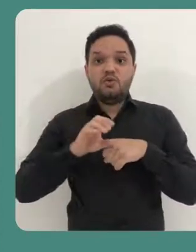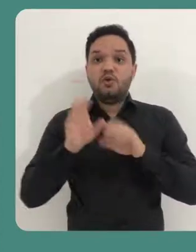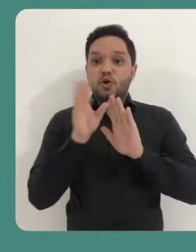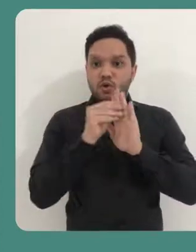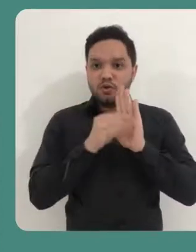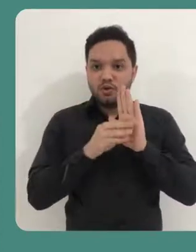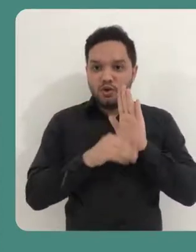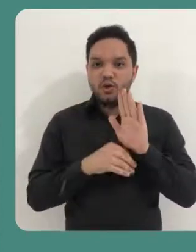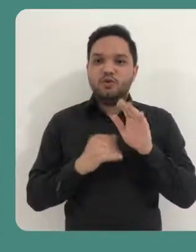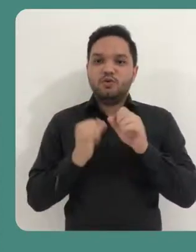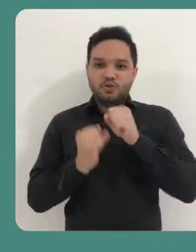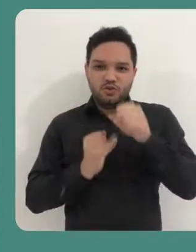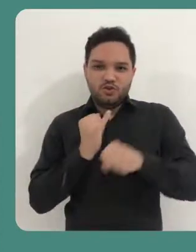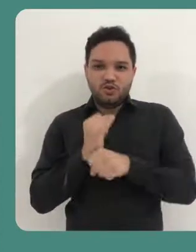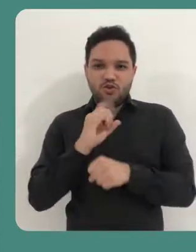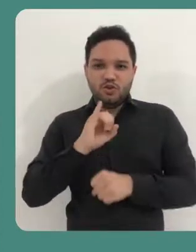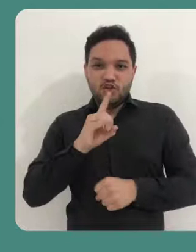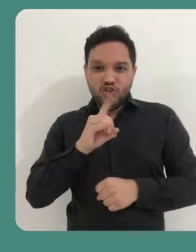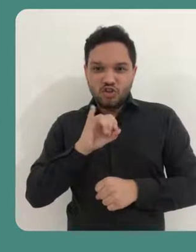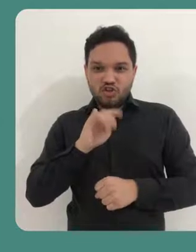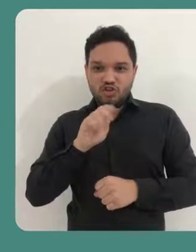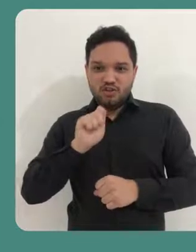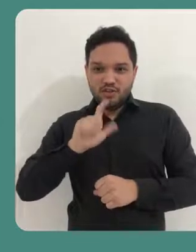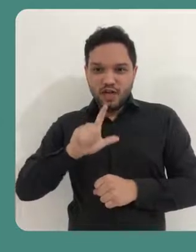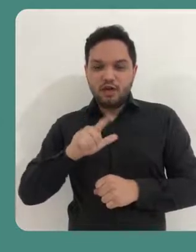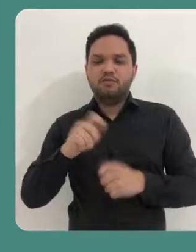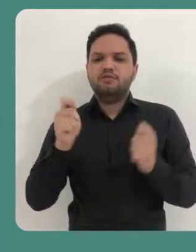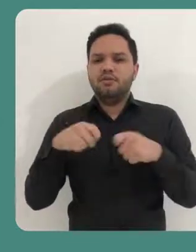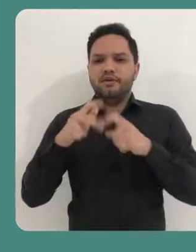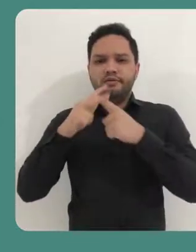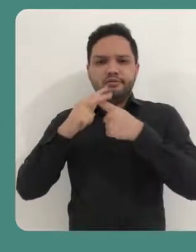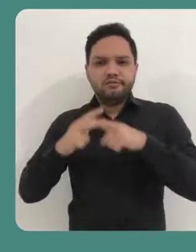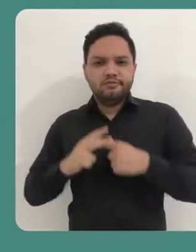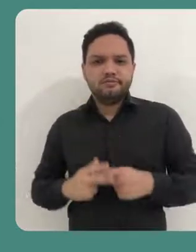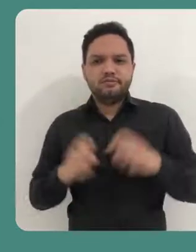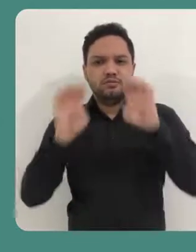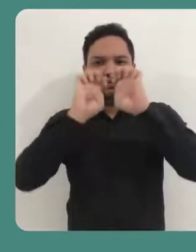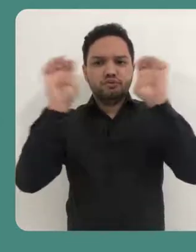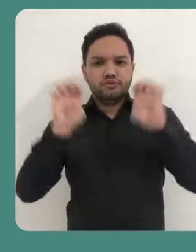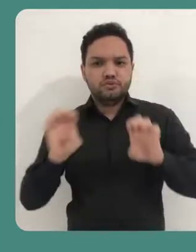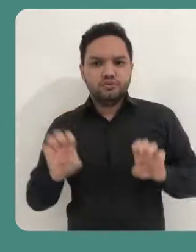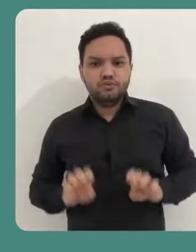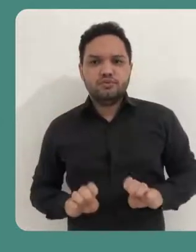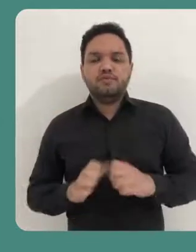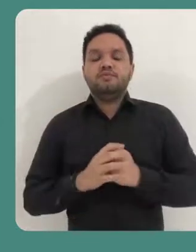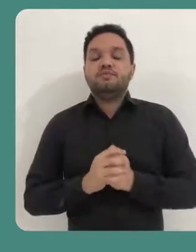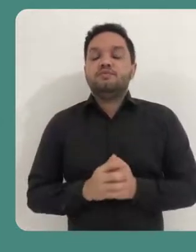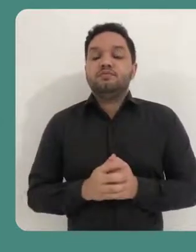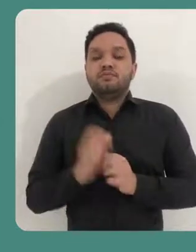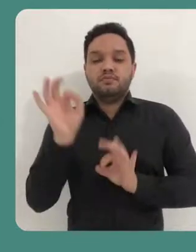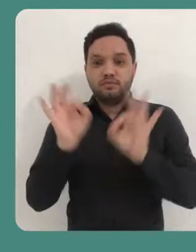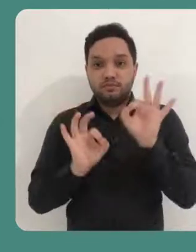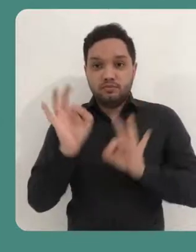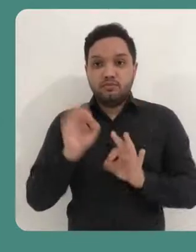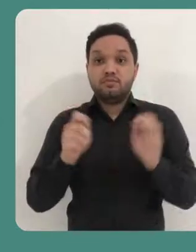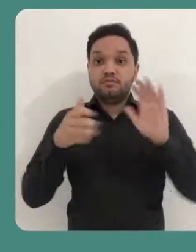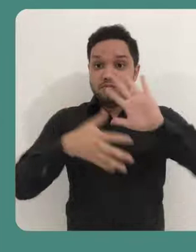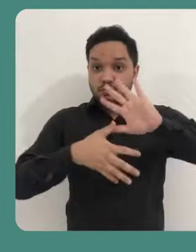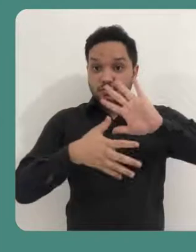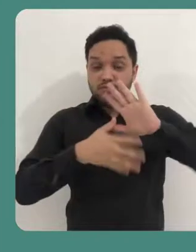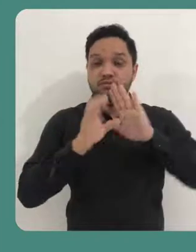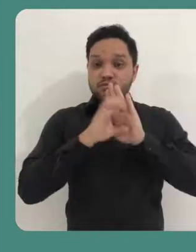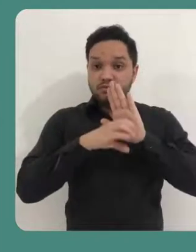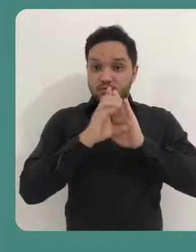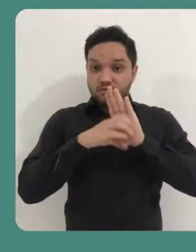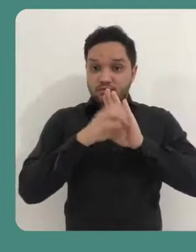Então vejam que aqui ele faz toda aquela configuração, aquela estruturação no formato de árvores. Este